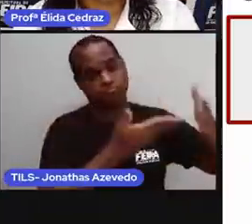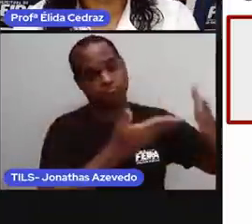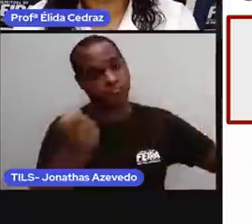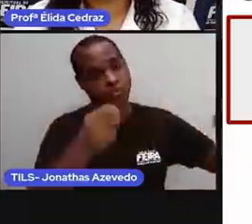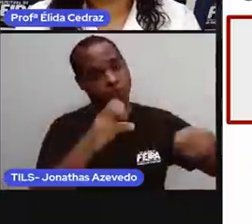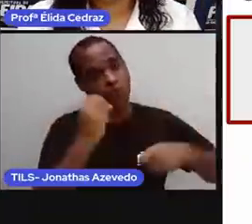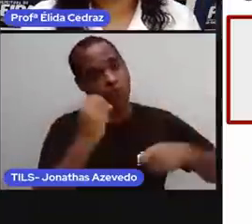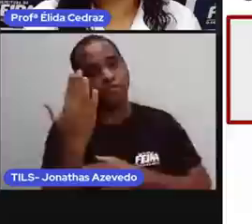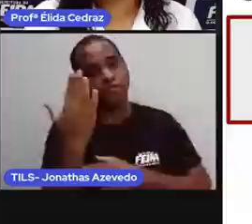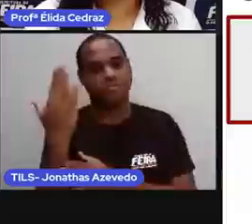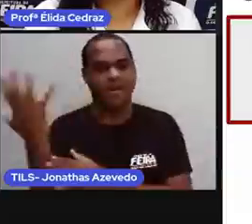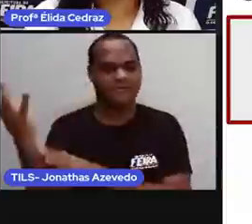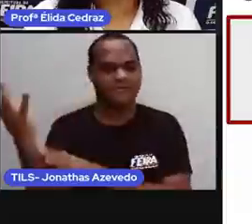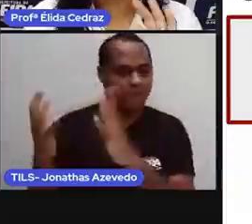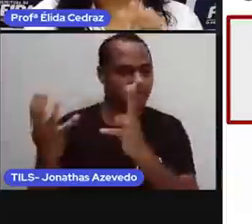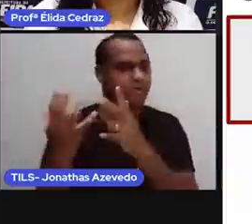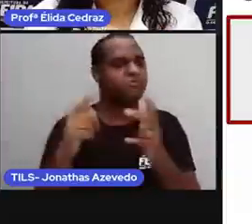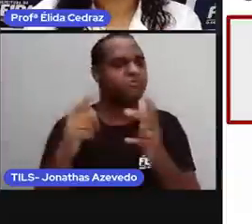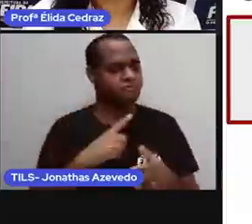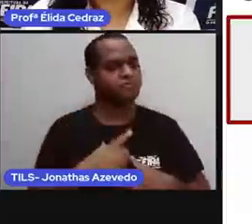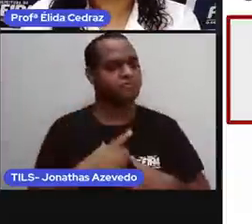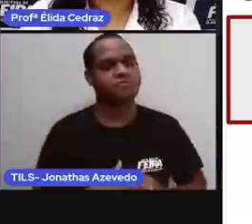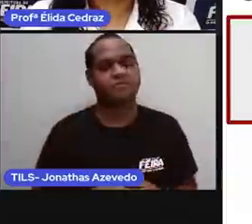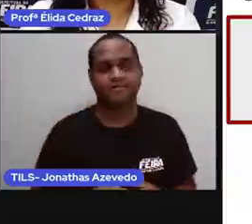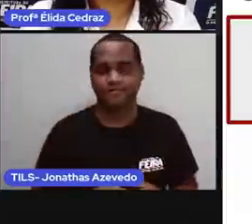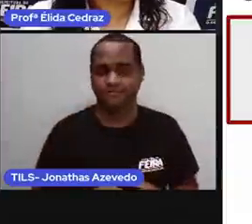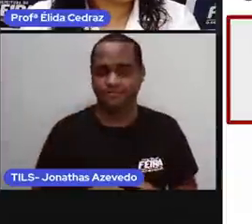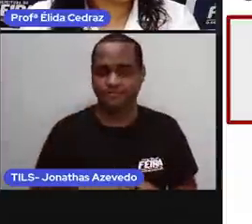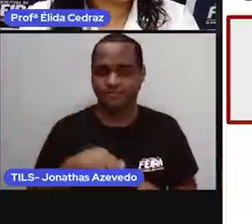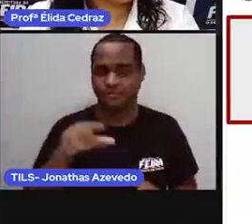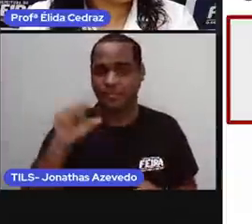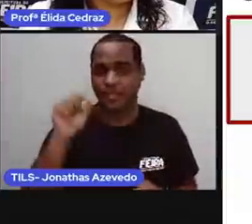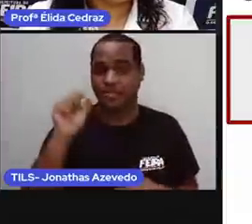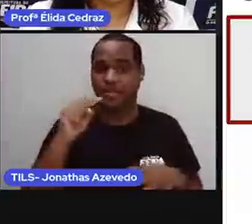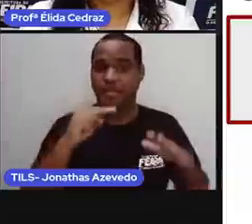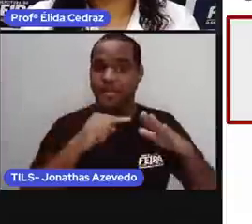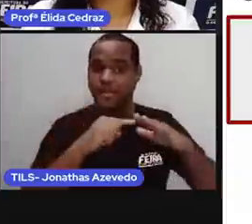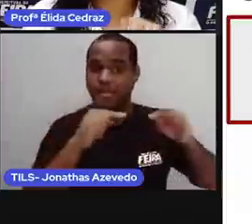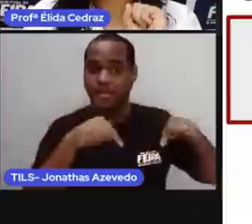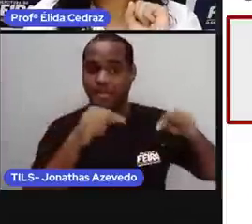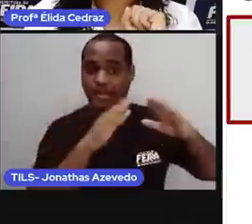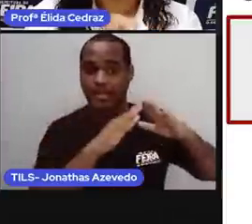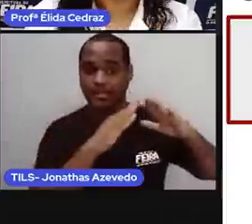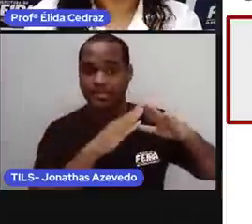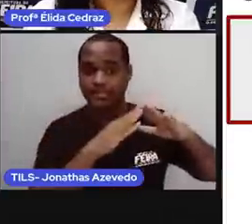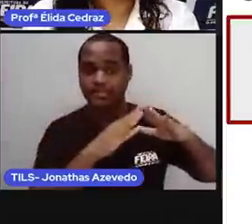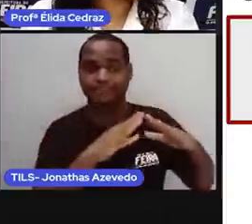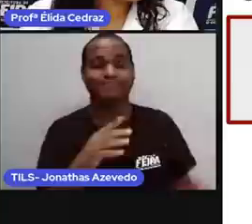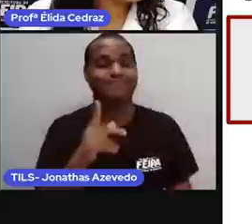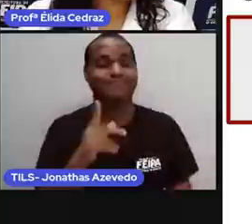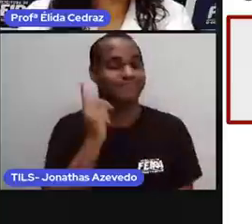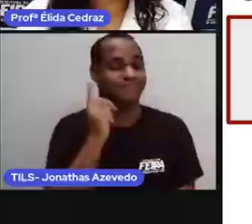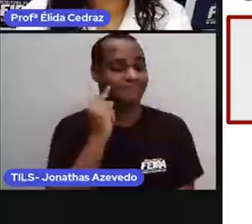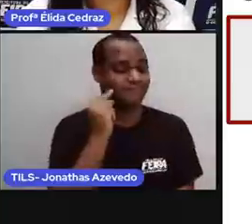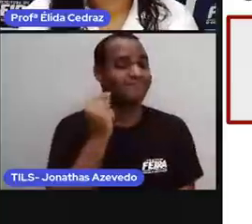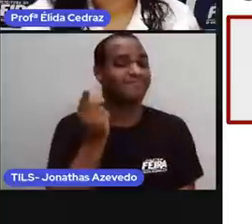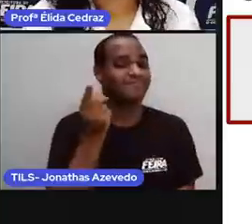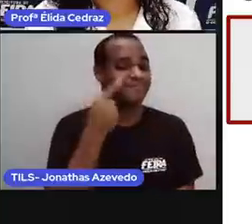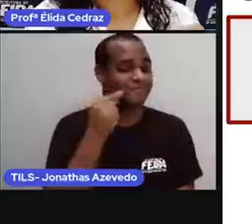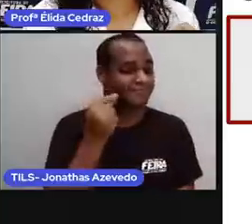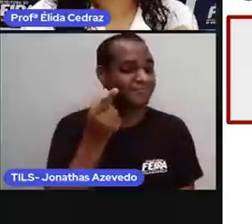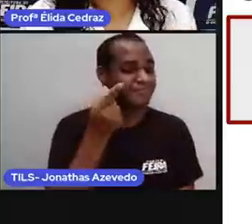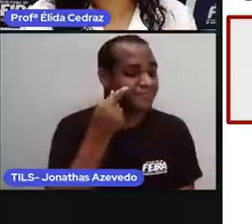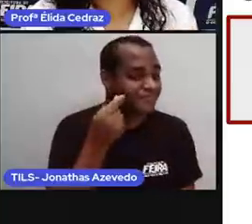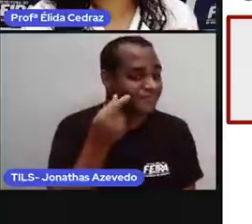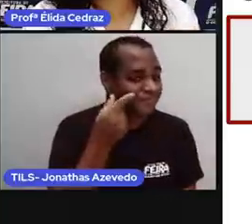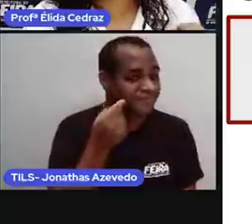é silvestre. Vamos lá? Um animal doméstico. O gato. O